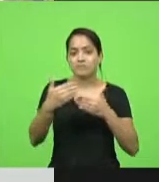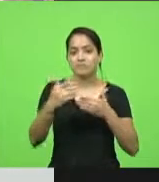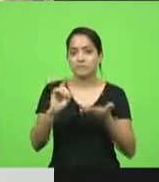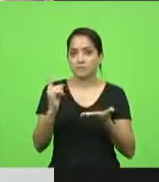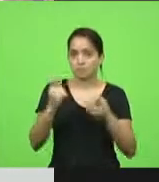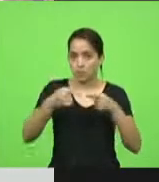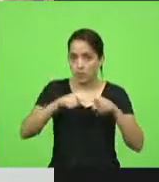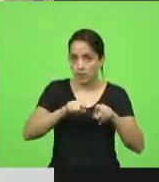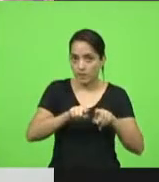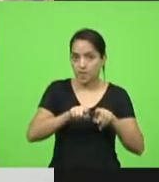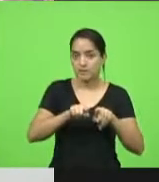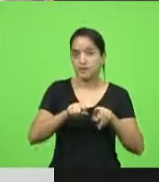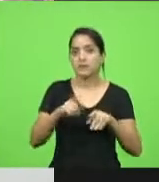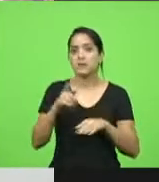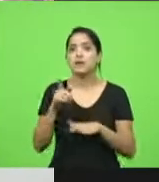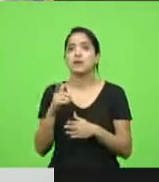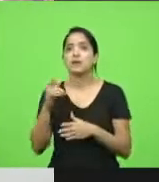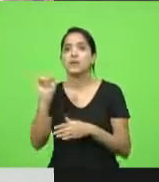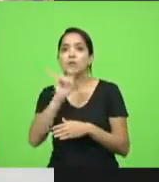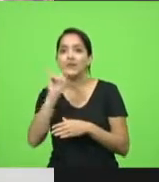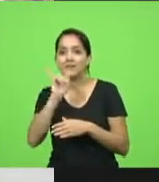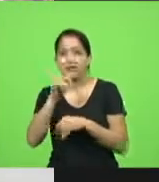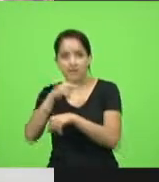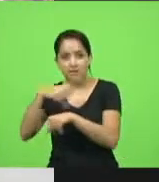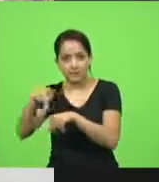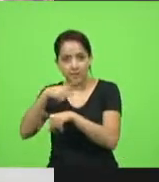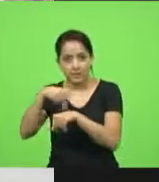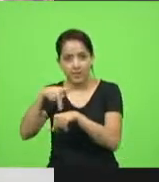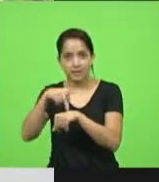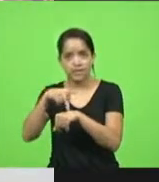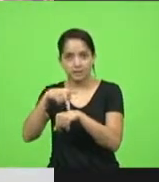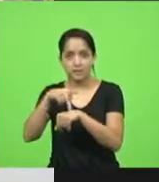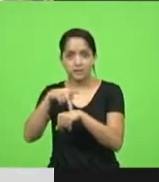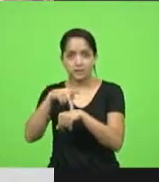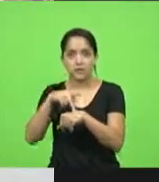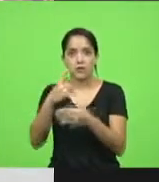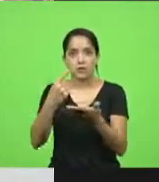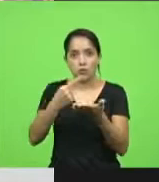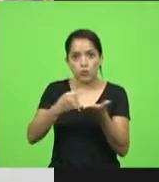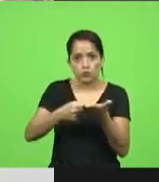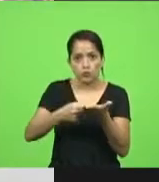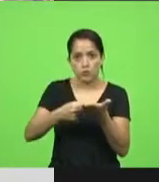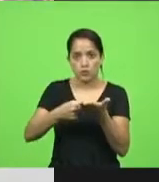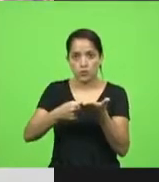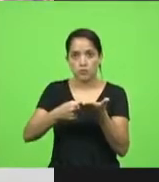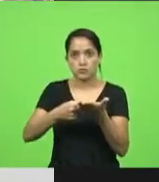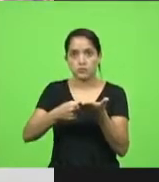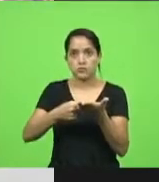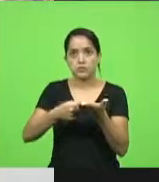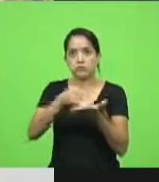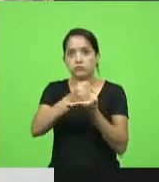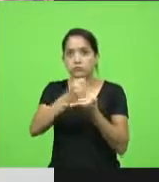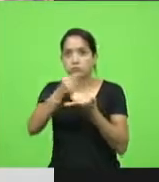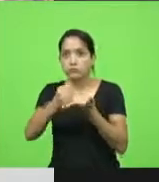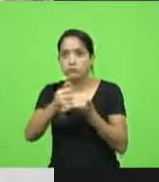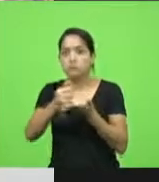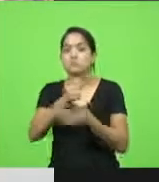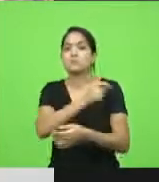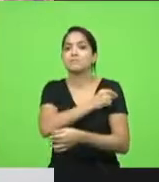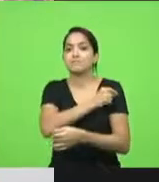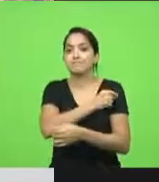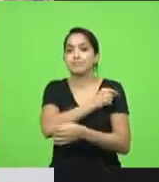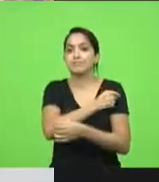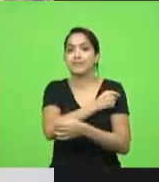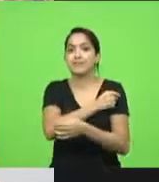a Itália, que se dispôs a fazer um consórcio com Santa Catarina na questão da vacina, desenvolvendo a